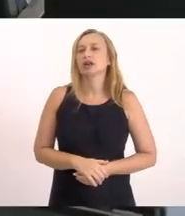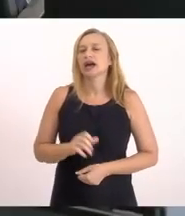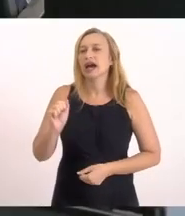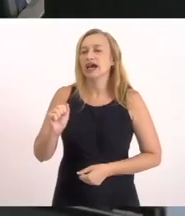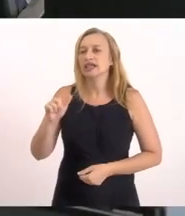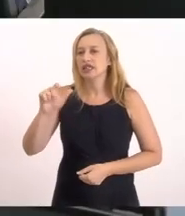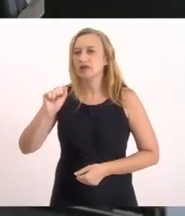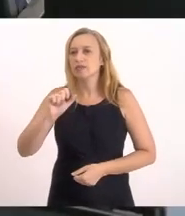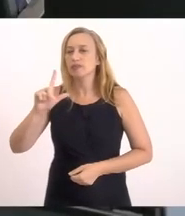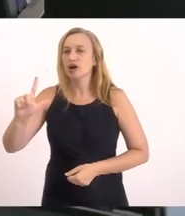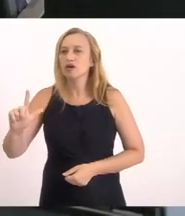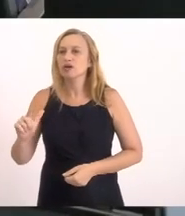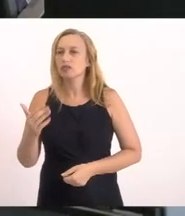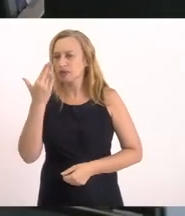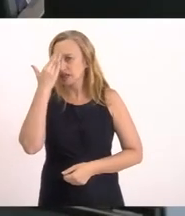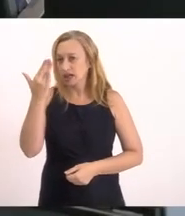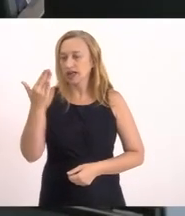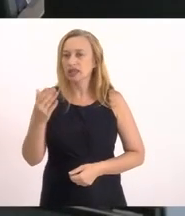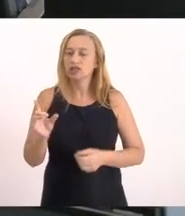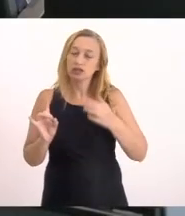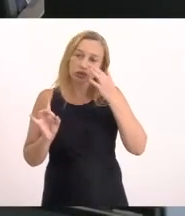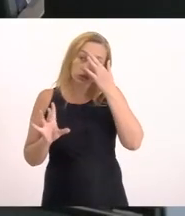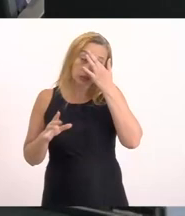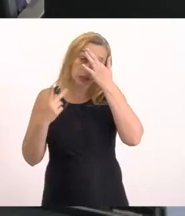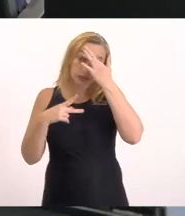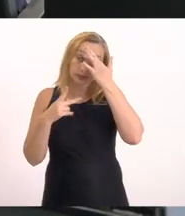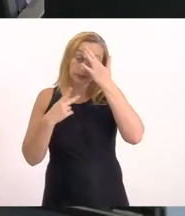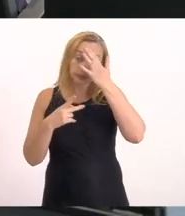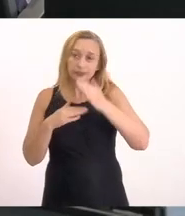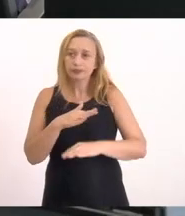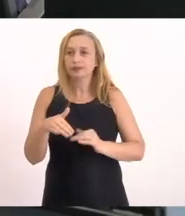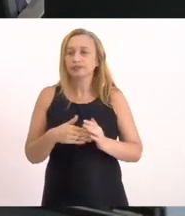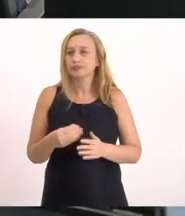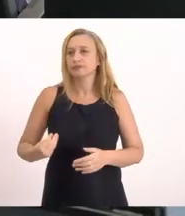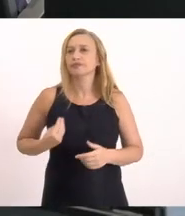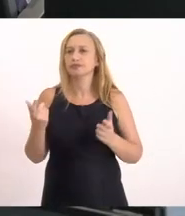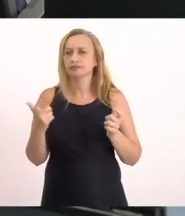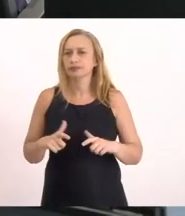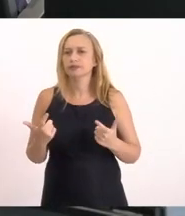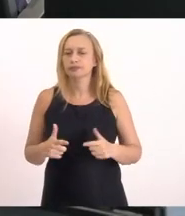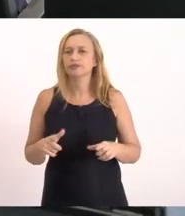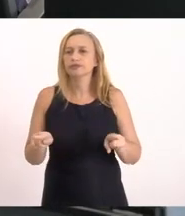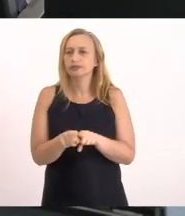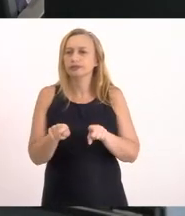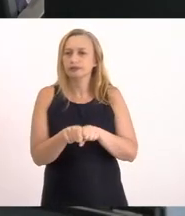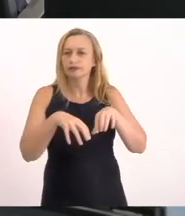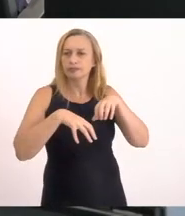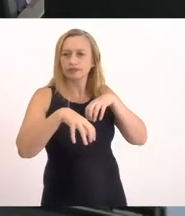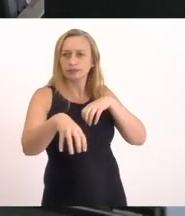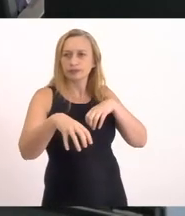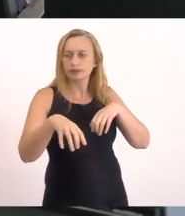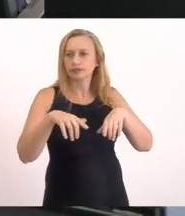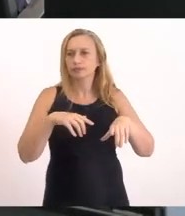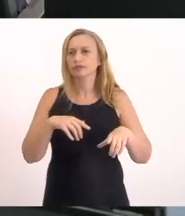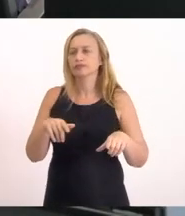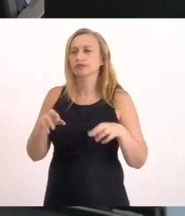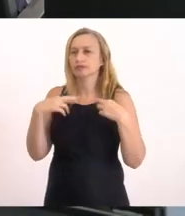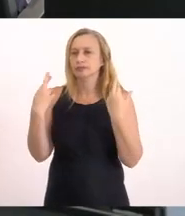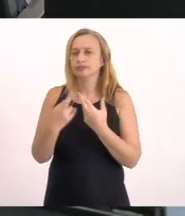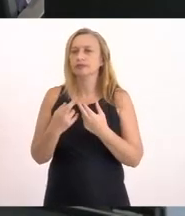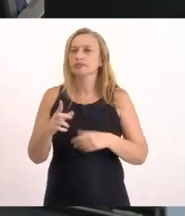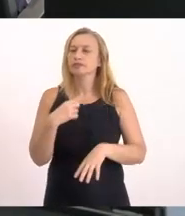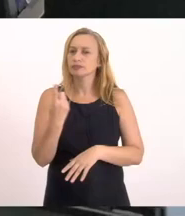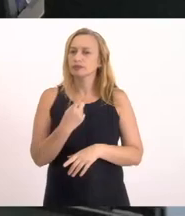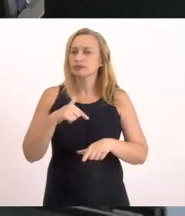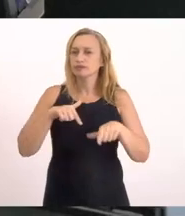Muito obrigado Aníbal Só pra deixar claro Pra todos que estão presentes E quem está online também Trabalho nosso